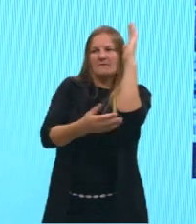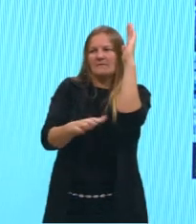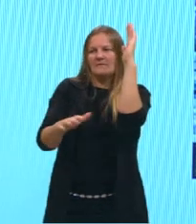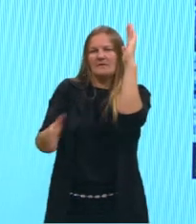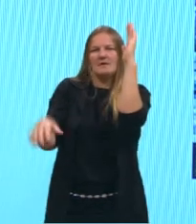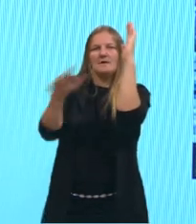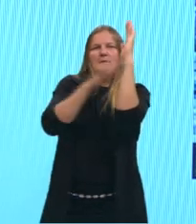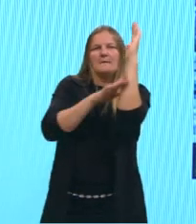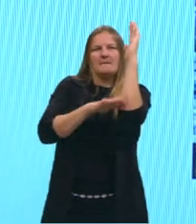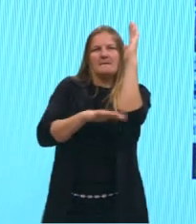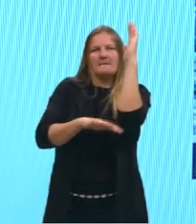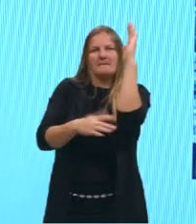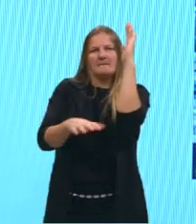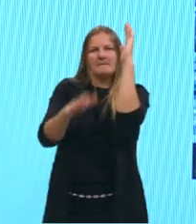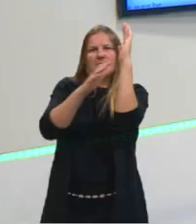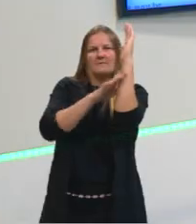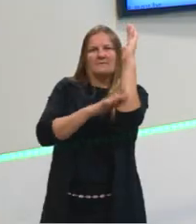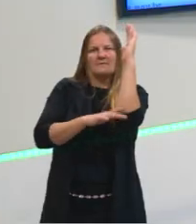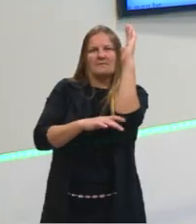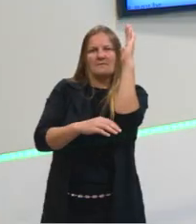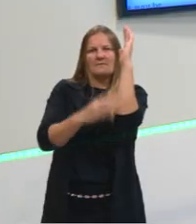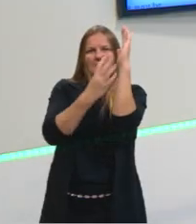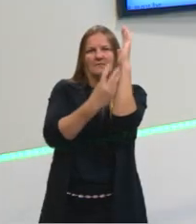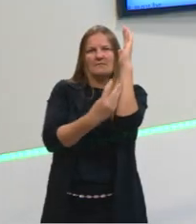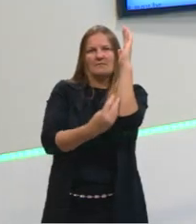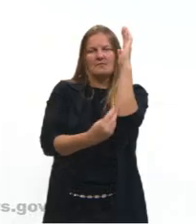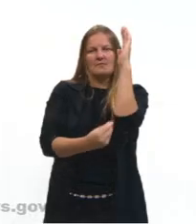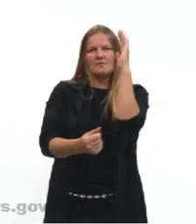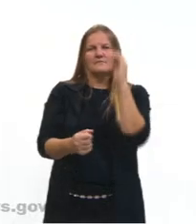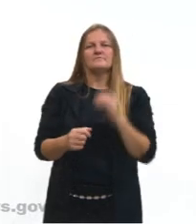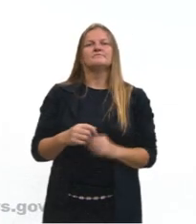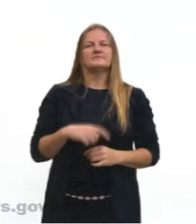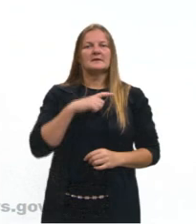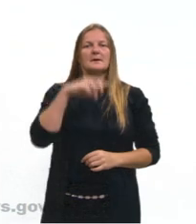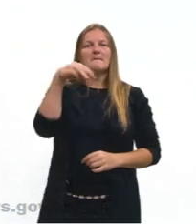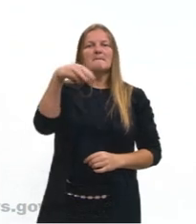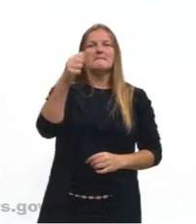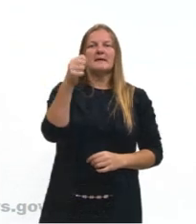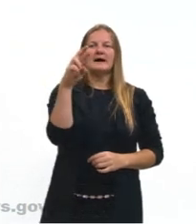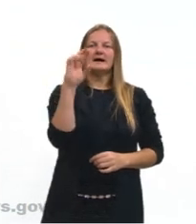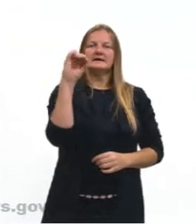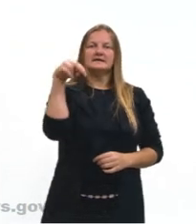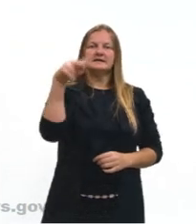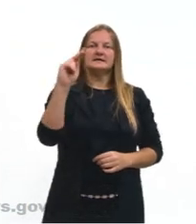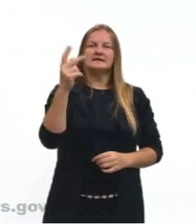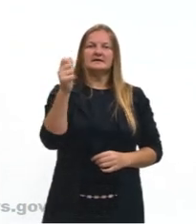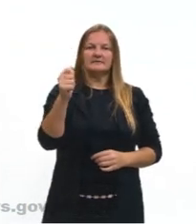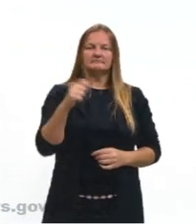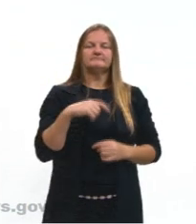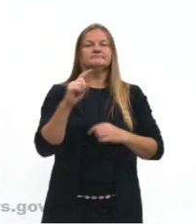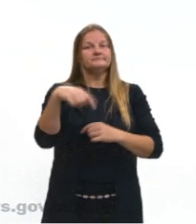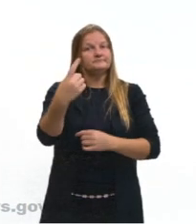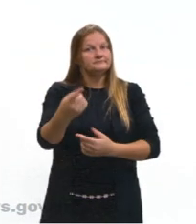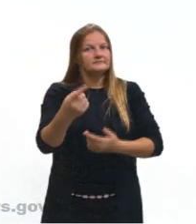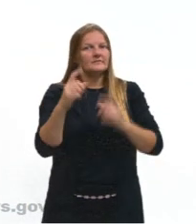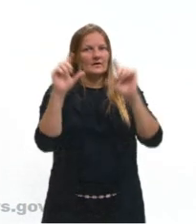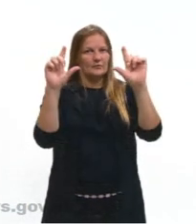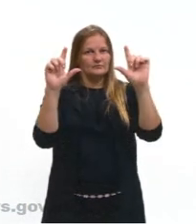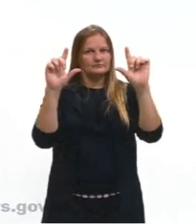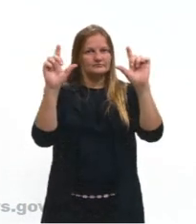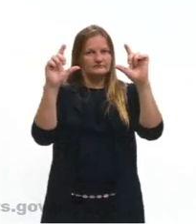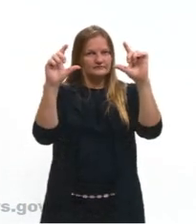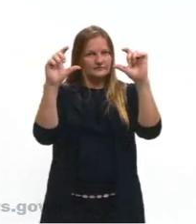perdendo material. Então, isso é chamado de erosão marinha, tá, gurizada? Vamos passar, então, o próximo slidezinho,